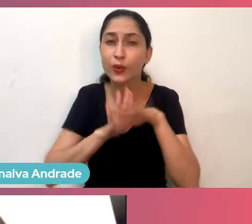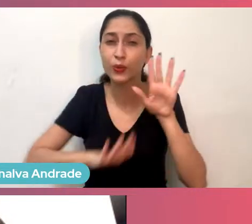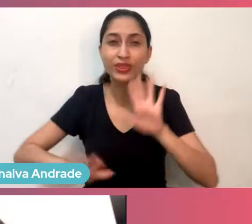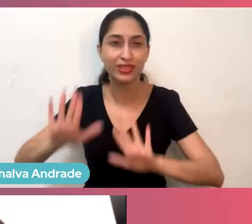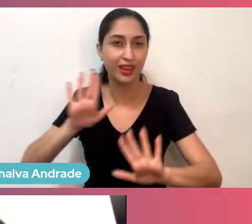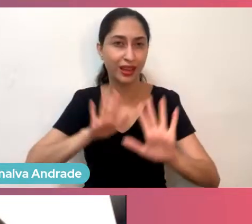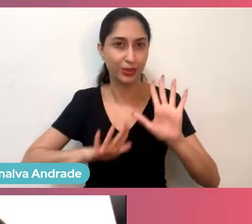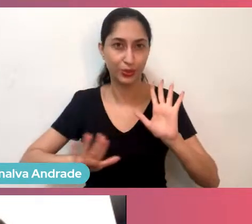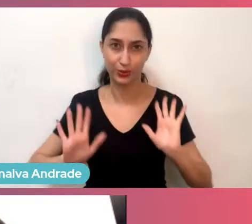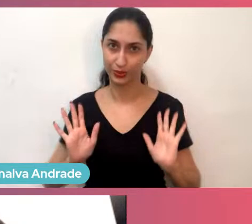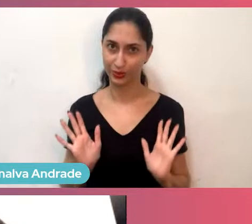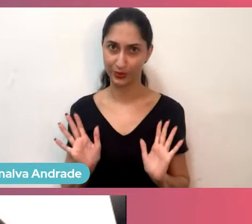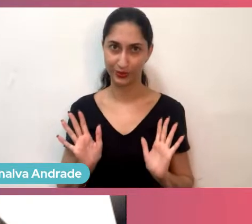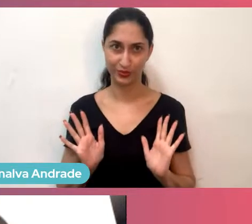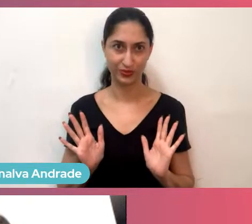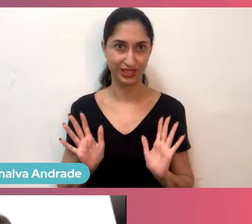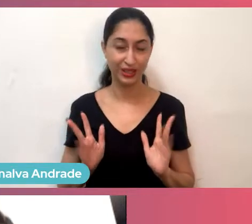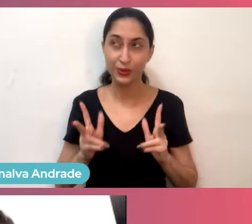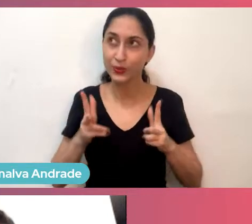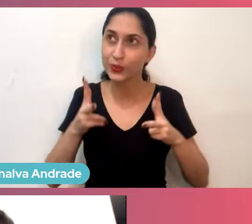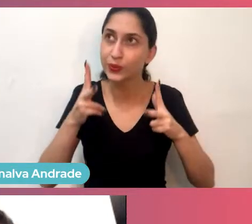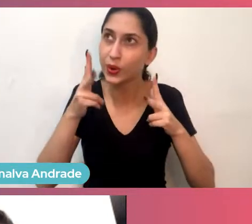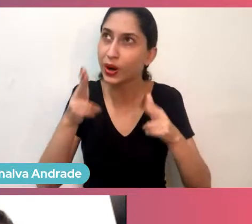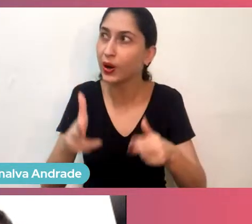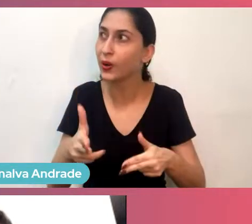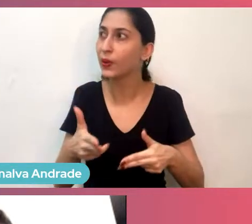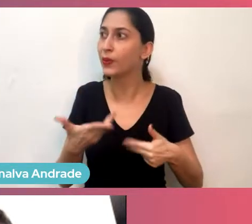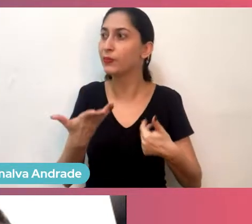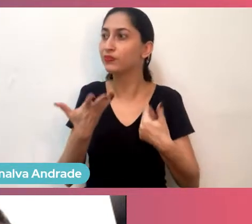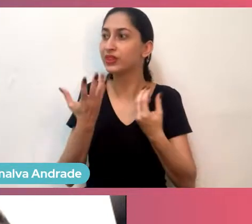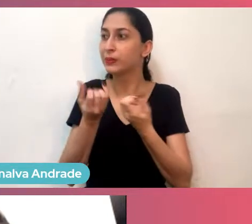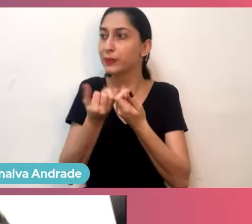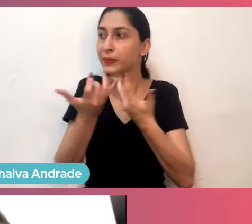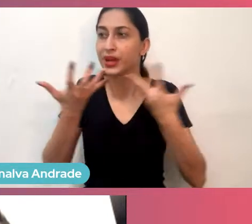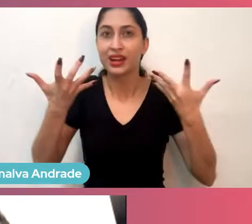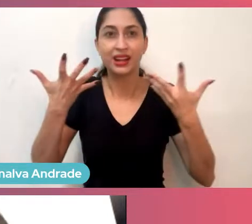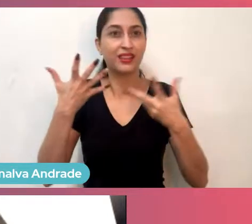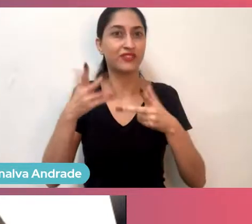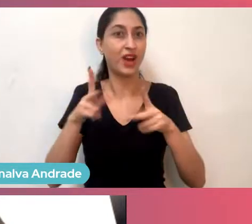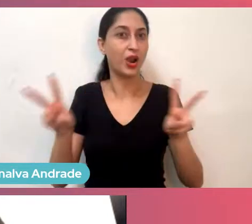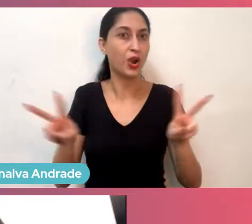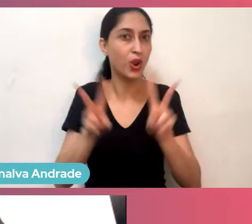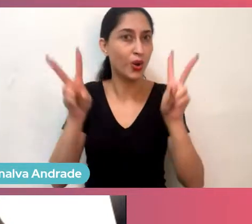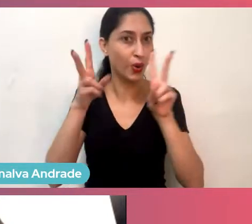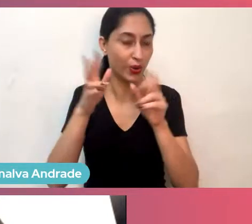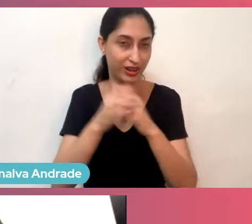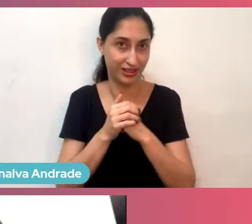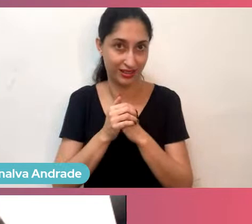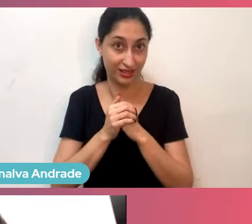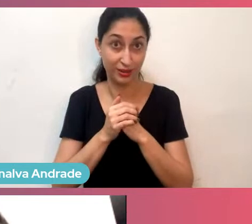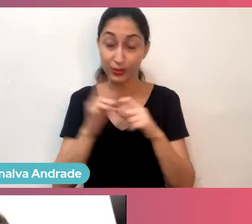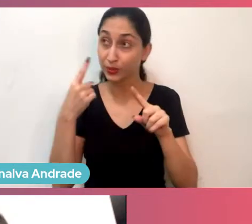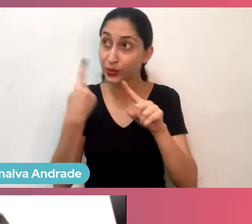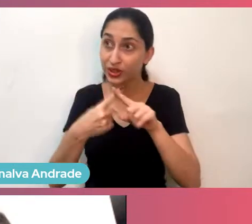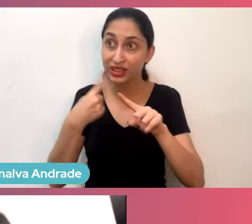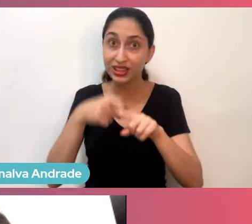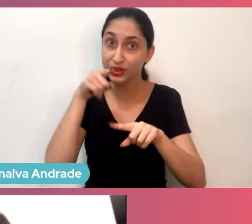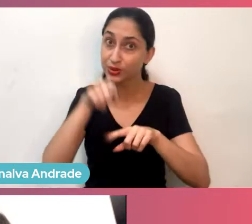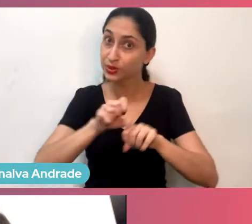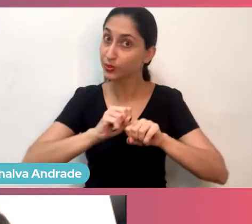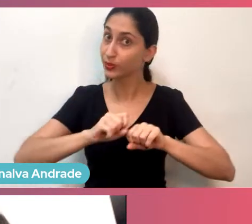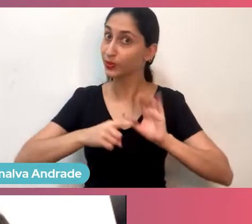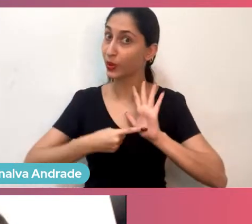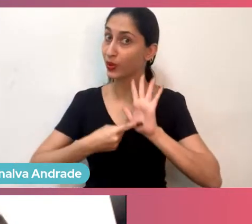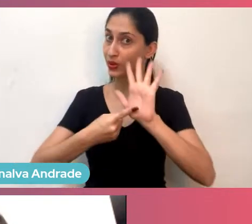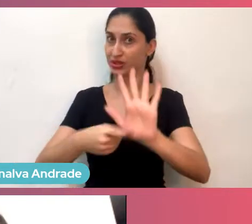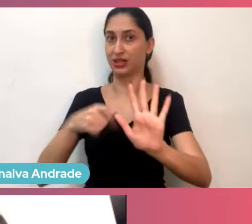Cuidem como se isso fosse algo muito precioso, porque isso reverbera. Então, eu e Priscila, a gente